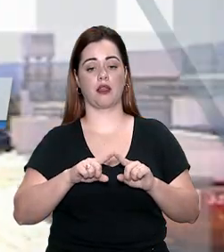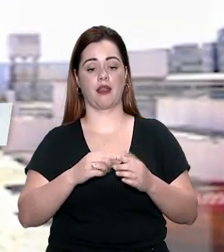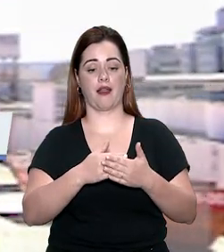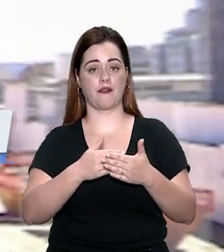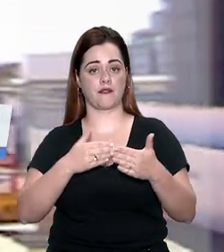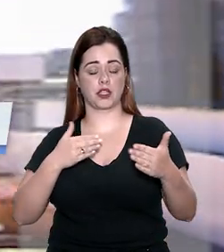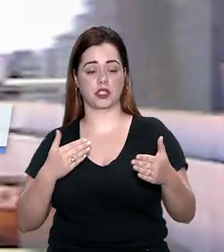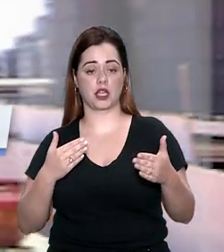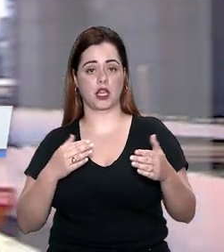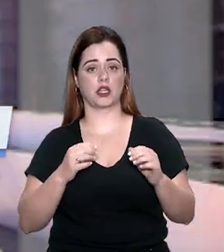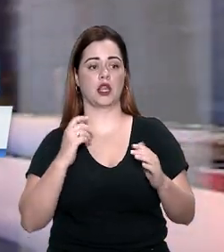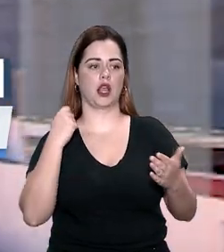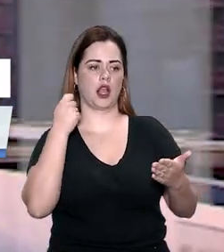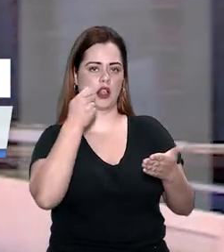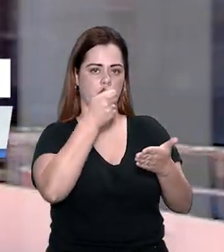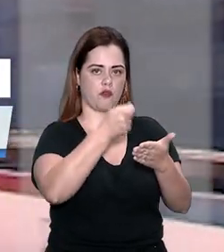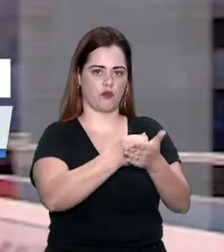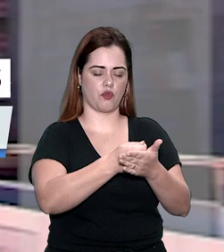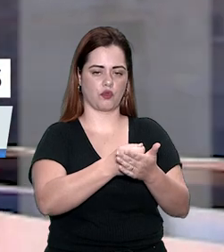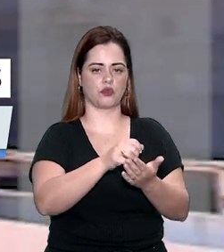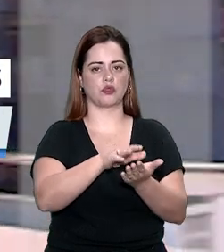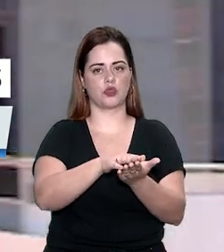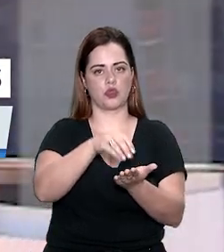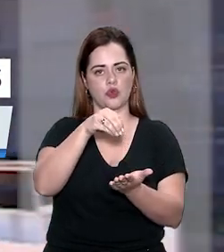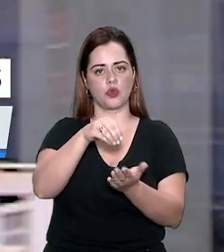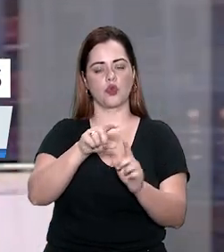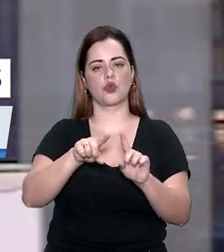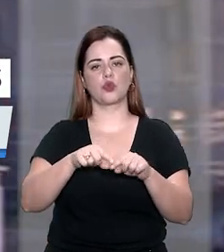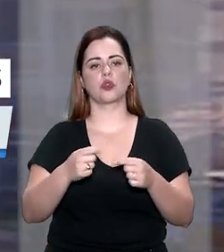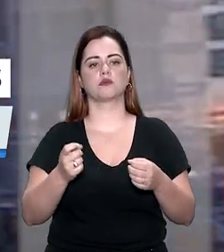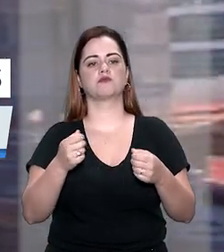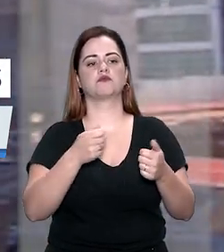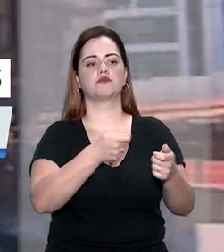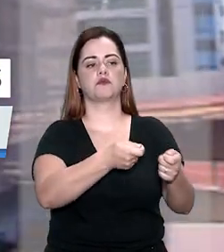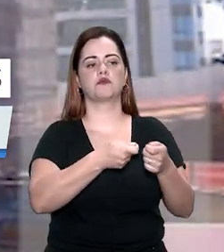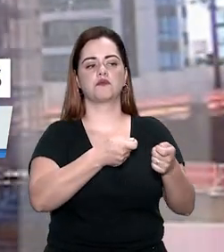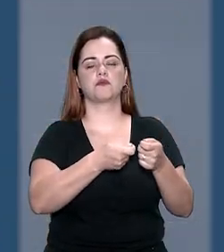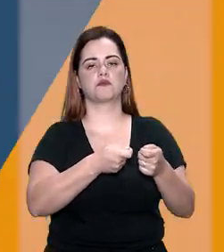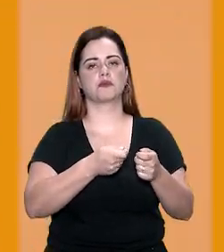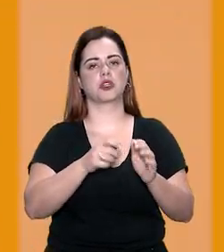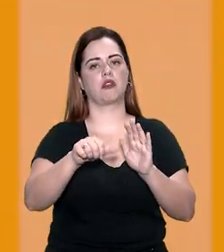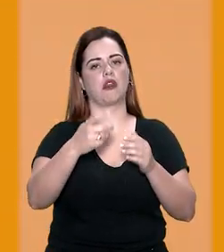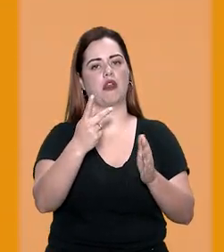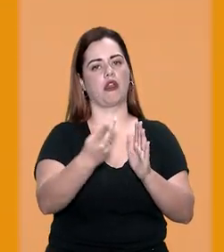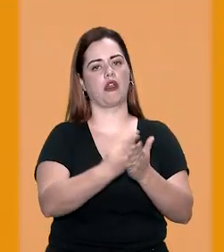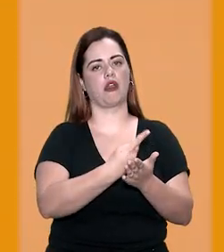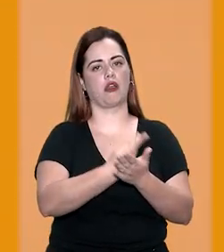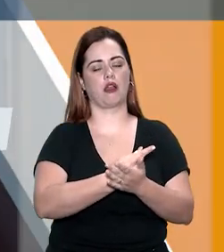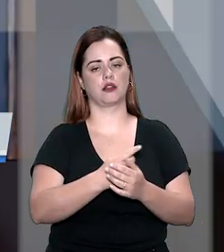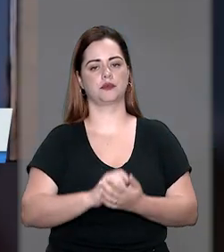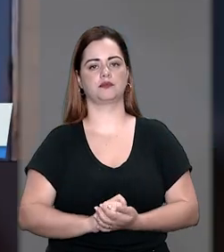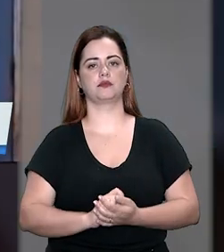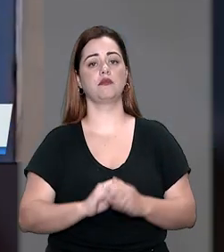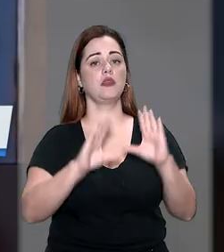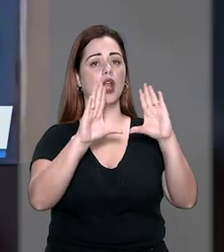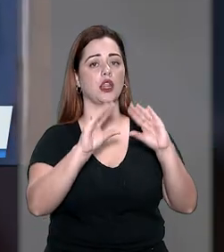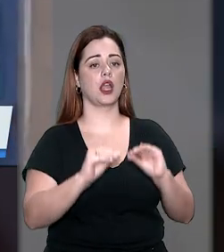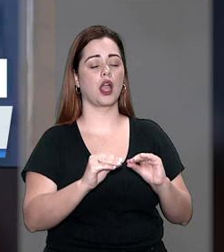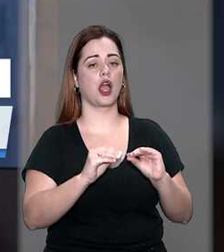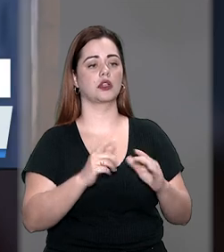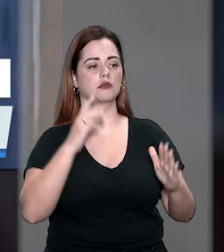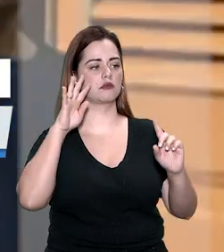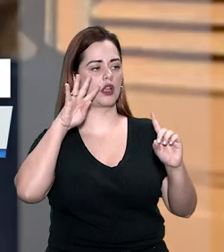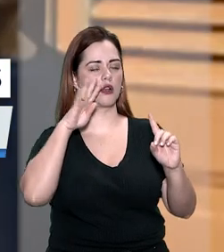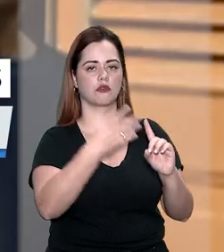Afastada devolução em dobro de corretagem retida indevidamente. E mais, negada a absolvição a